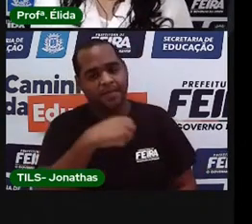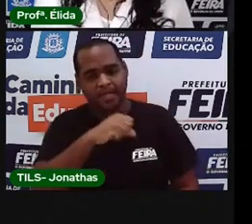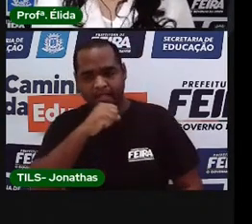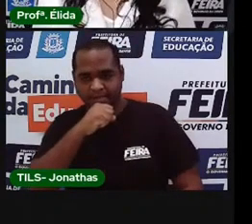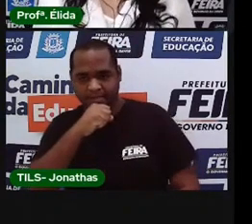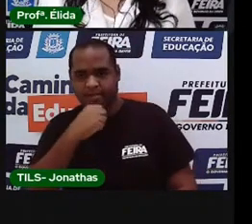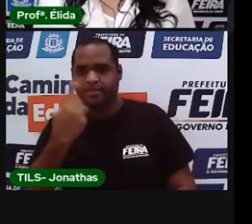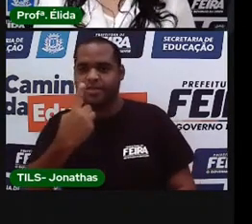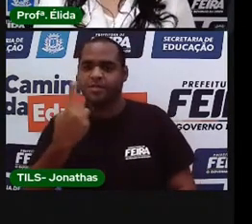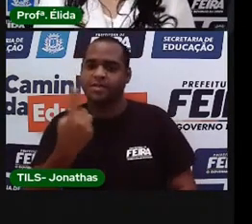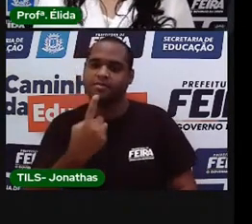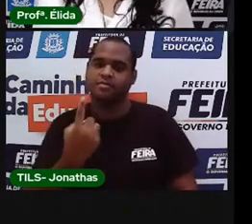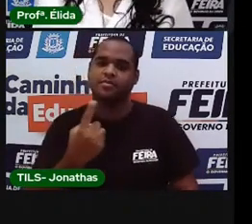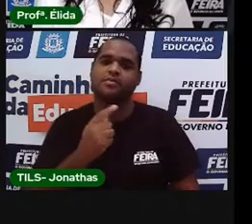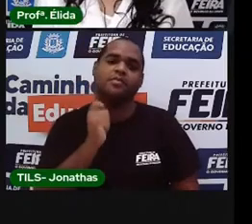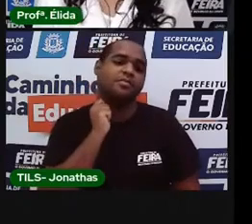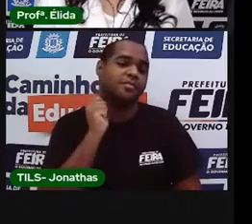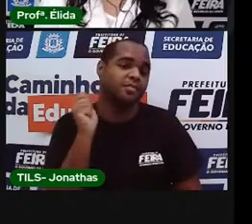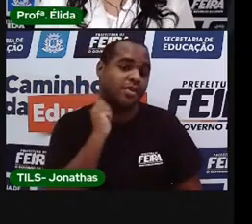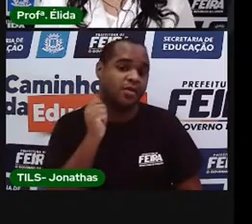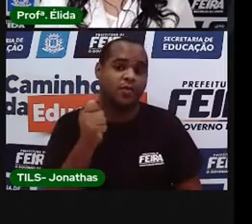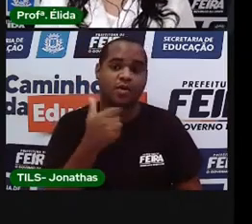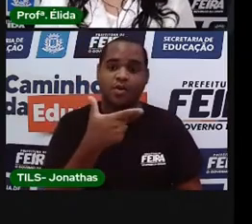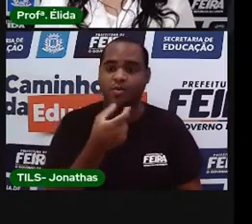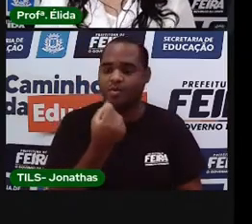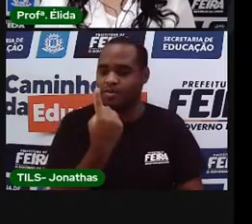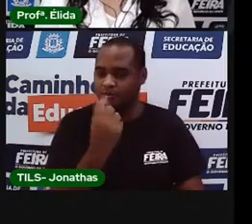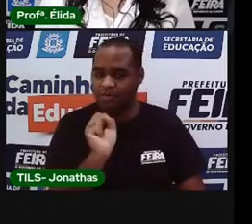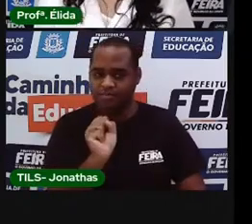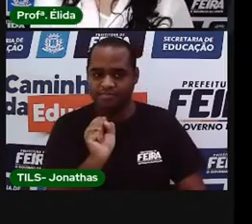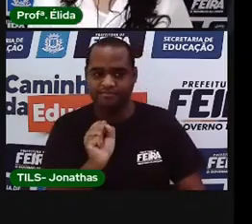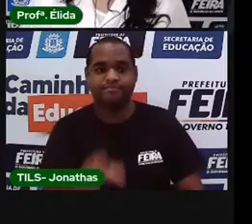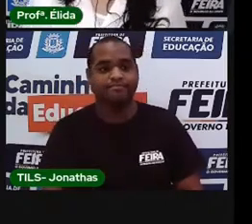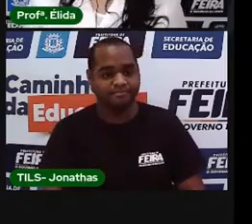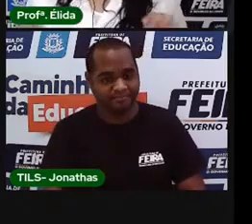Mamãe. 1º de abril de 2018.